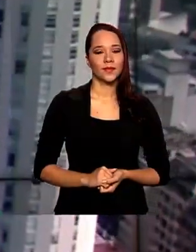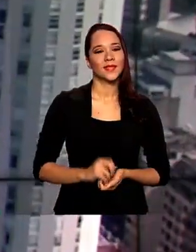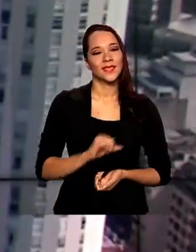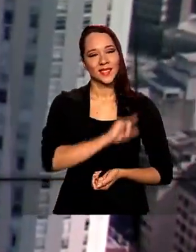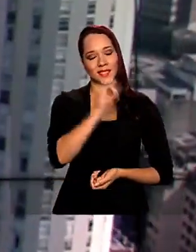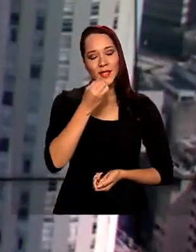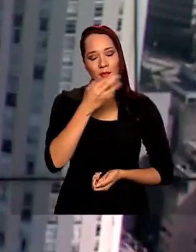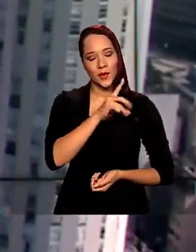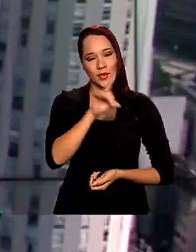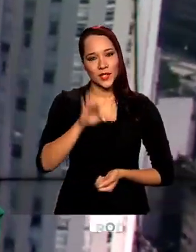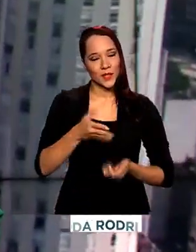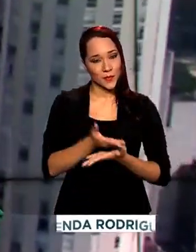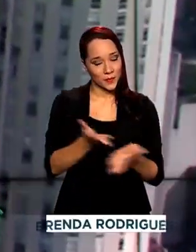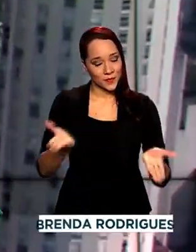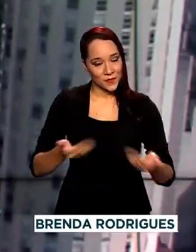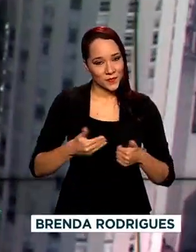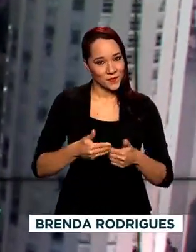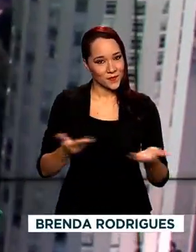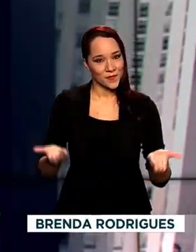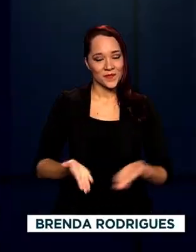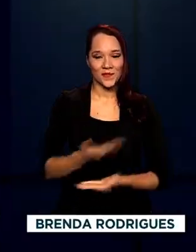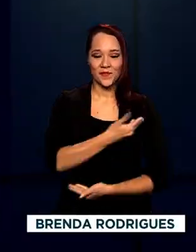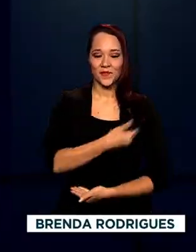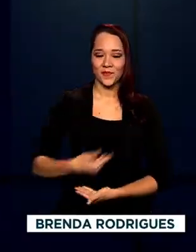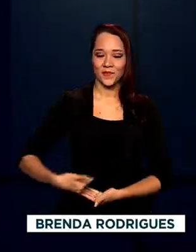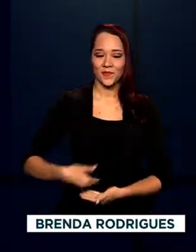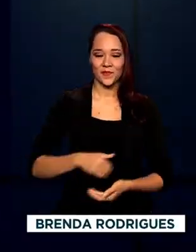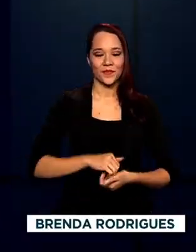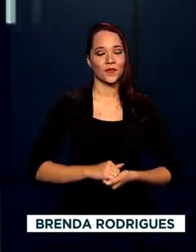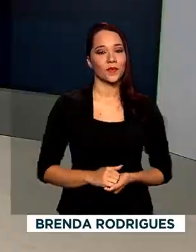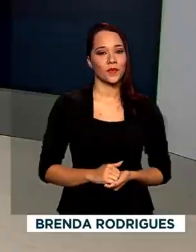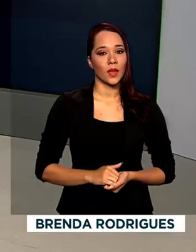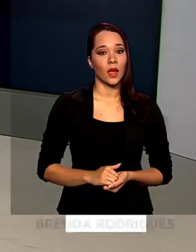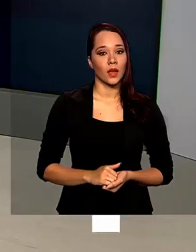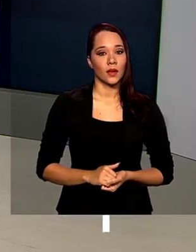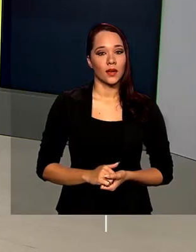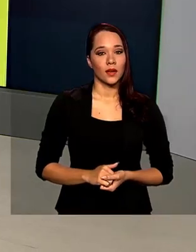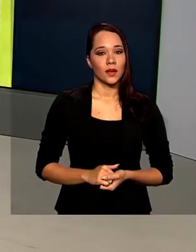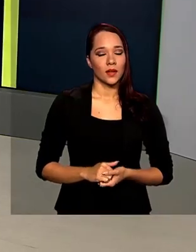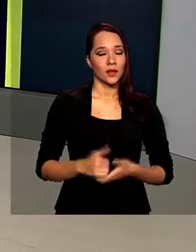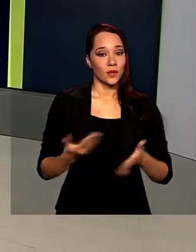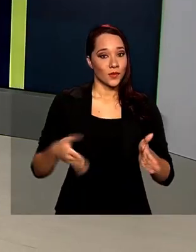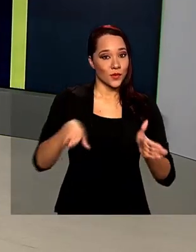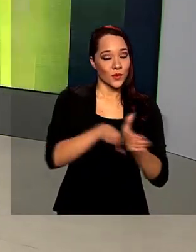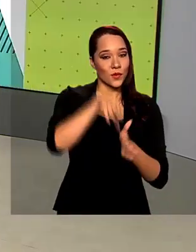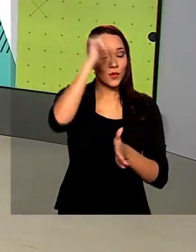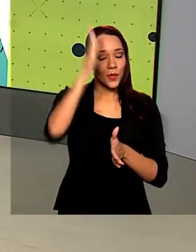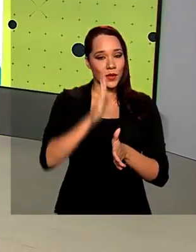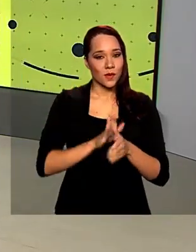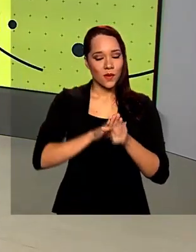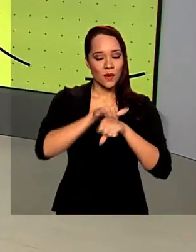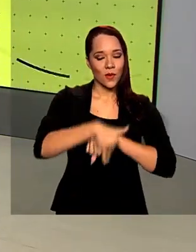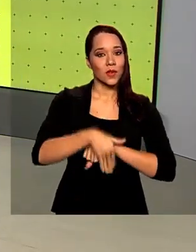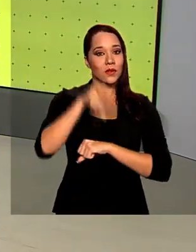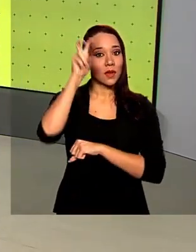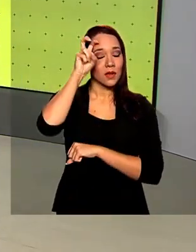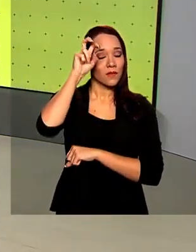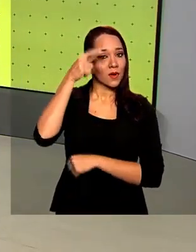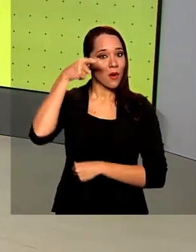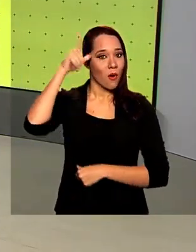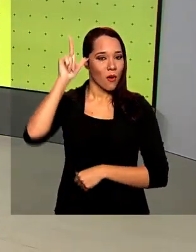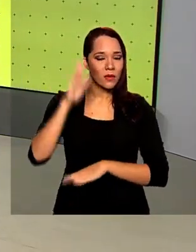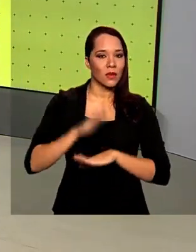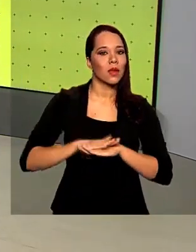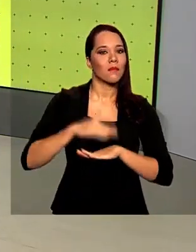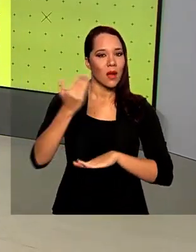Olá, bom dia pra você. Já estamos no ar com o Governo Agora. Chegou ao Brasil na noite dessa quinta-feira